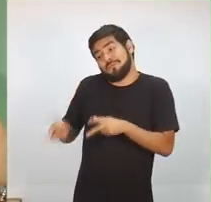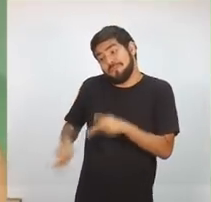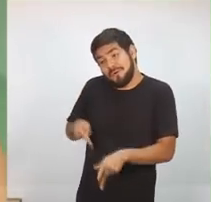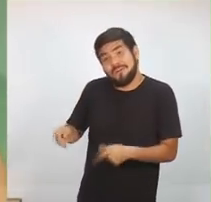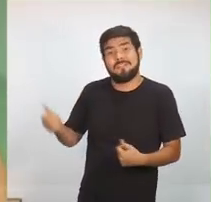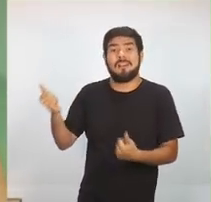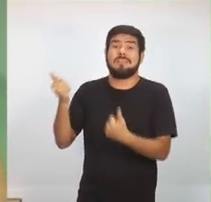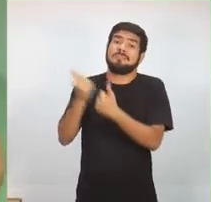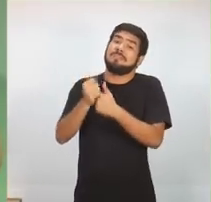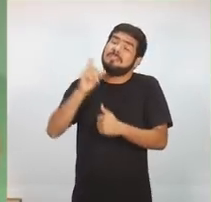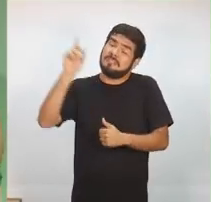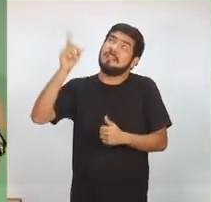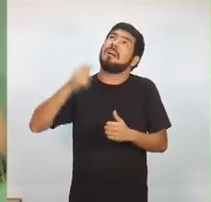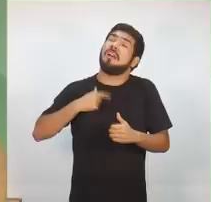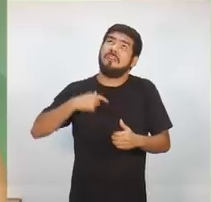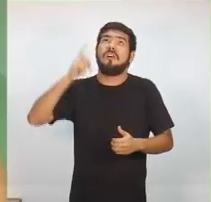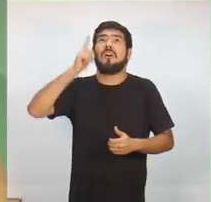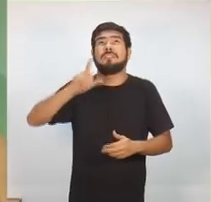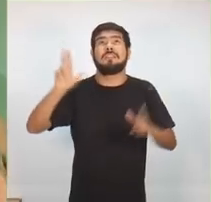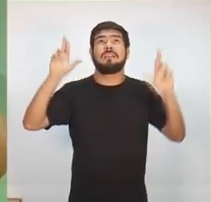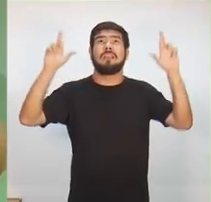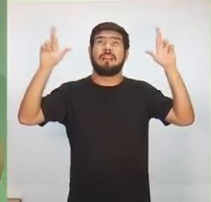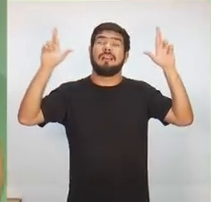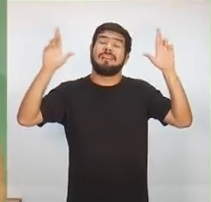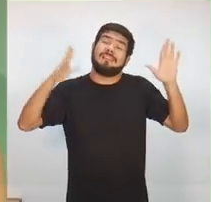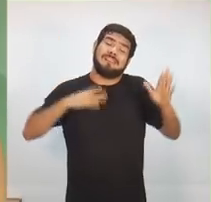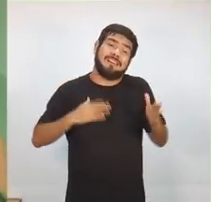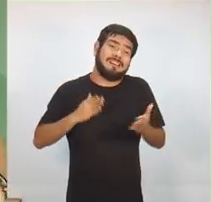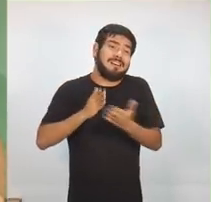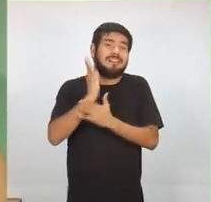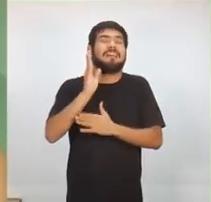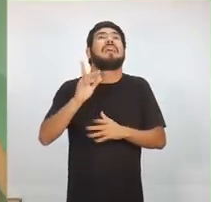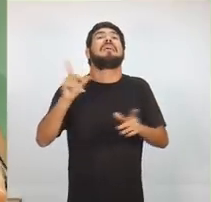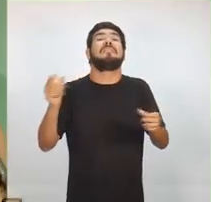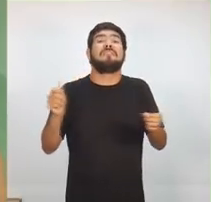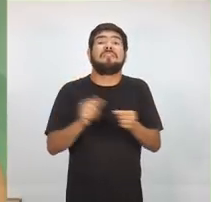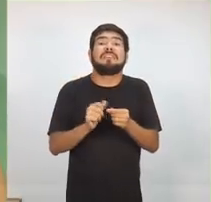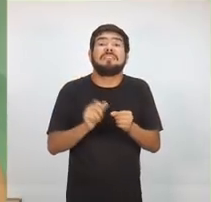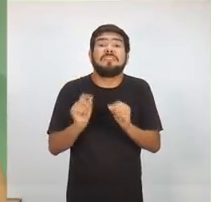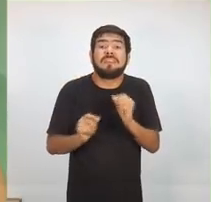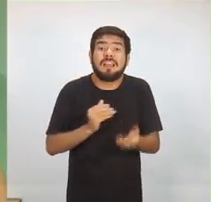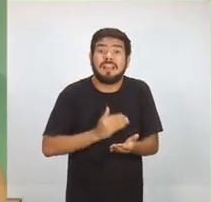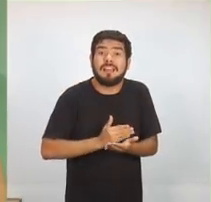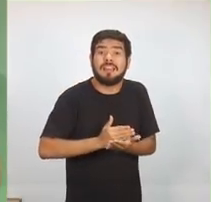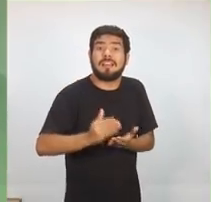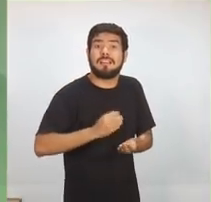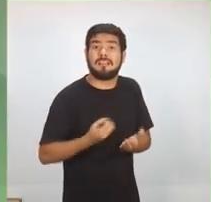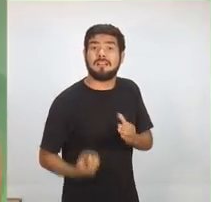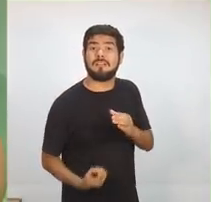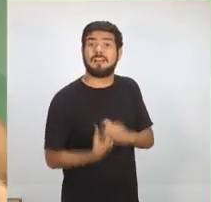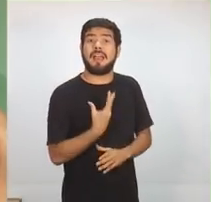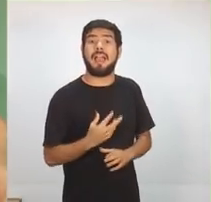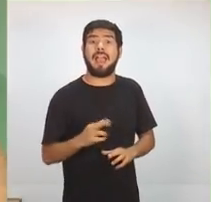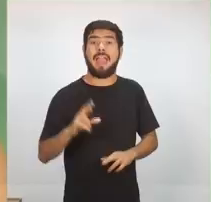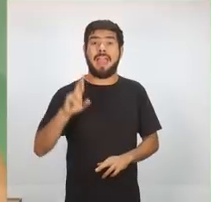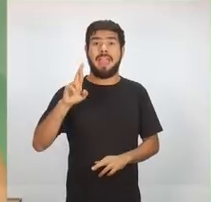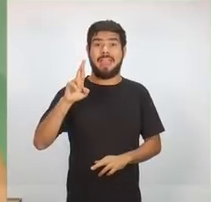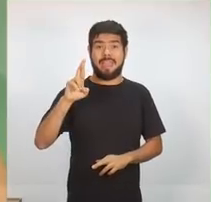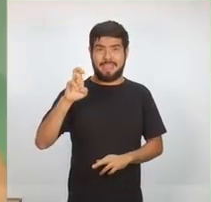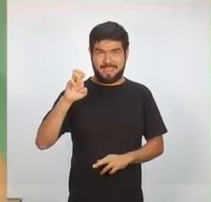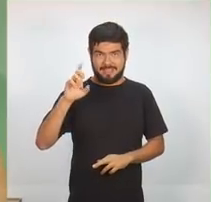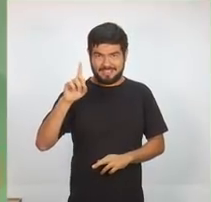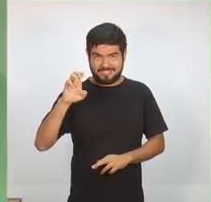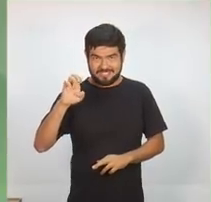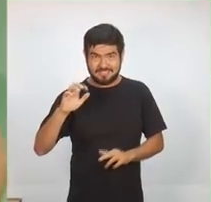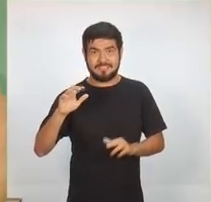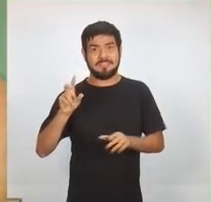vamos chegar ao governo do Estado e, a partir do ano que vem, nós vamos implementar a rede da família, de proteção à família.